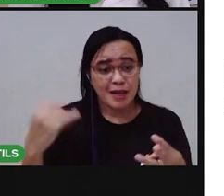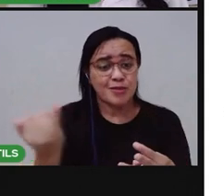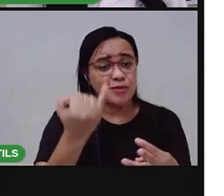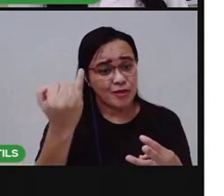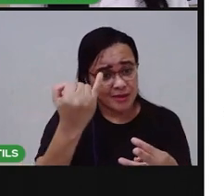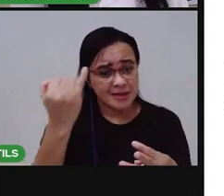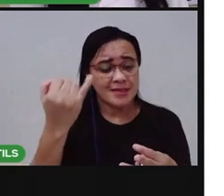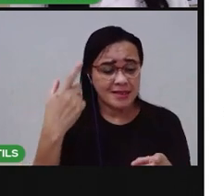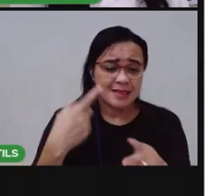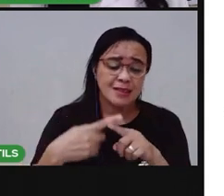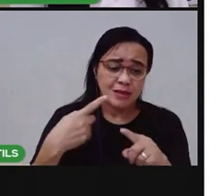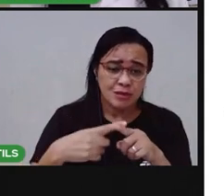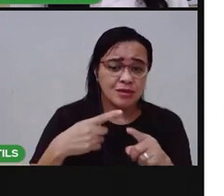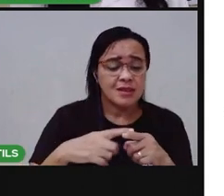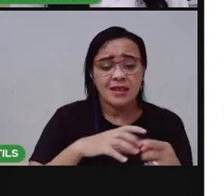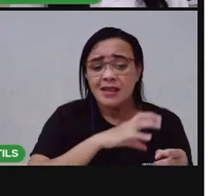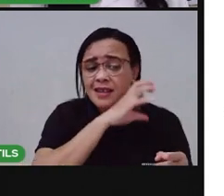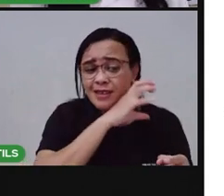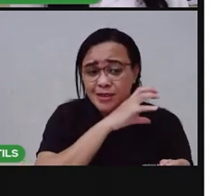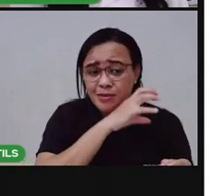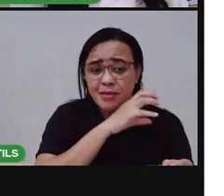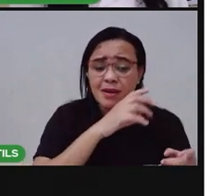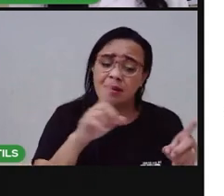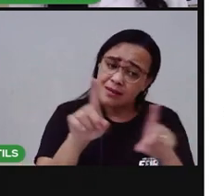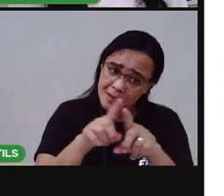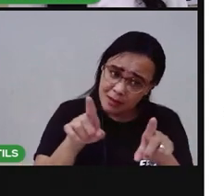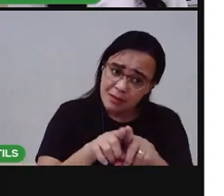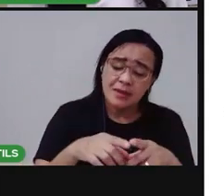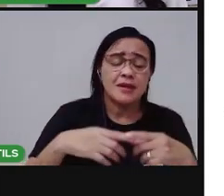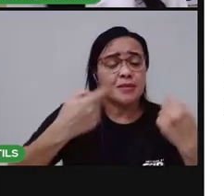também precisam de atividades de lazer, tá, criança?